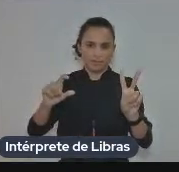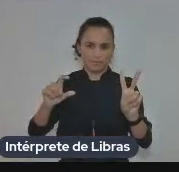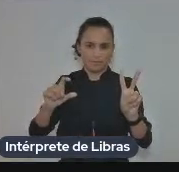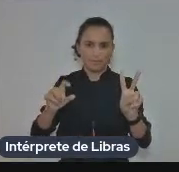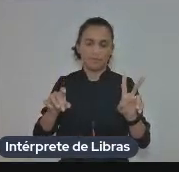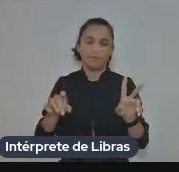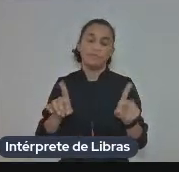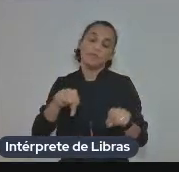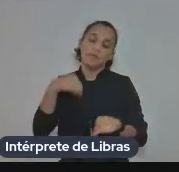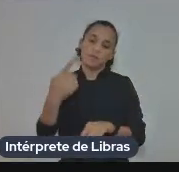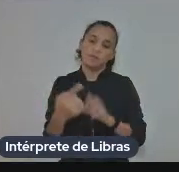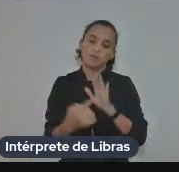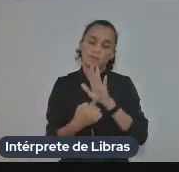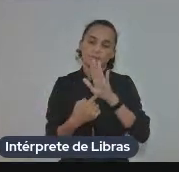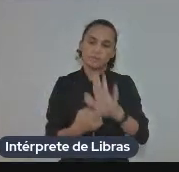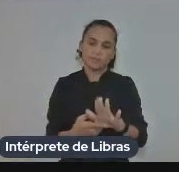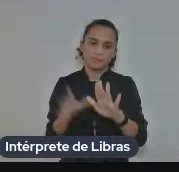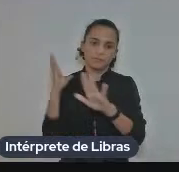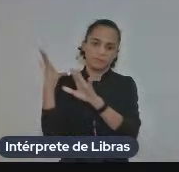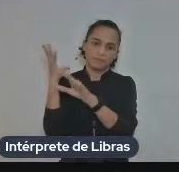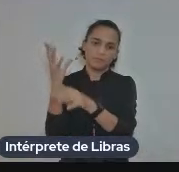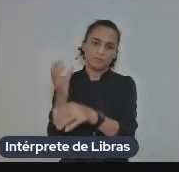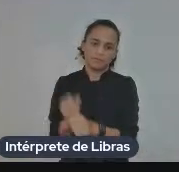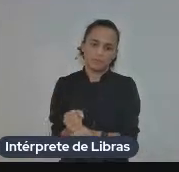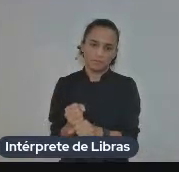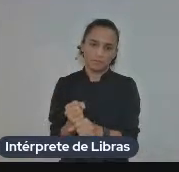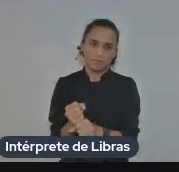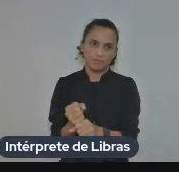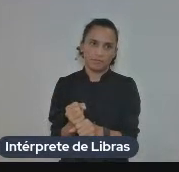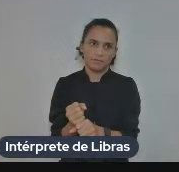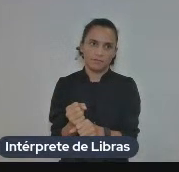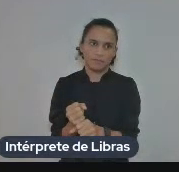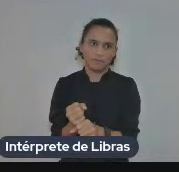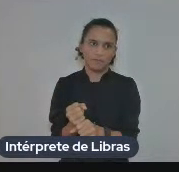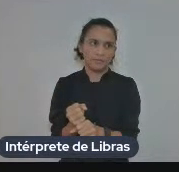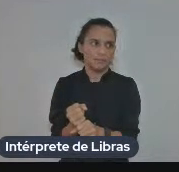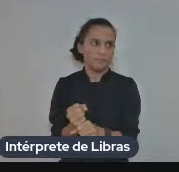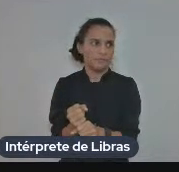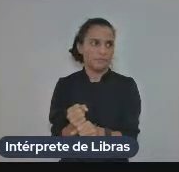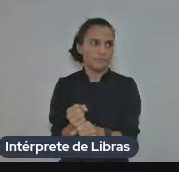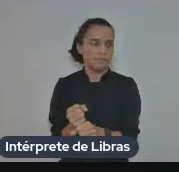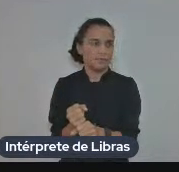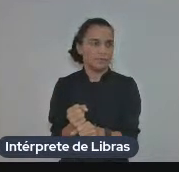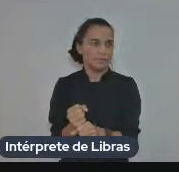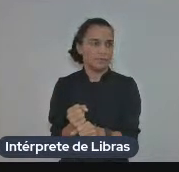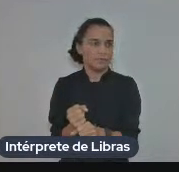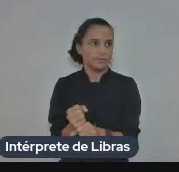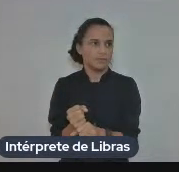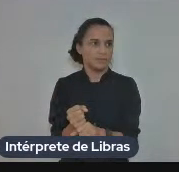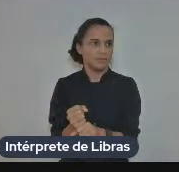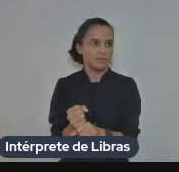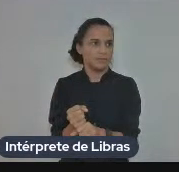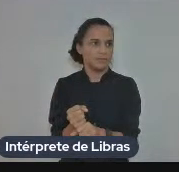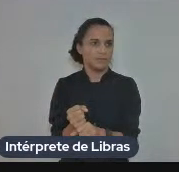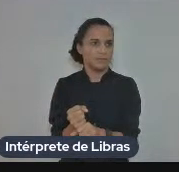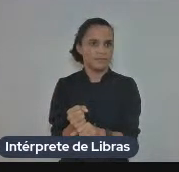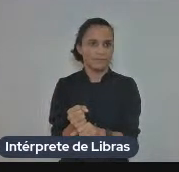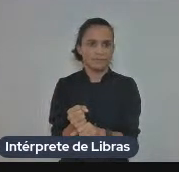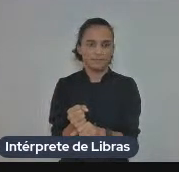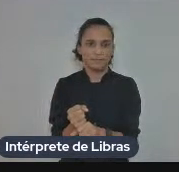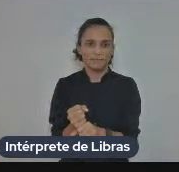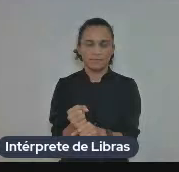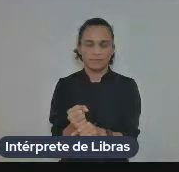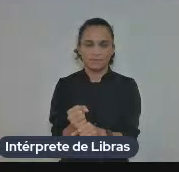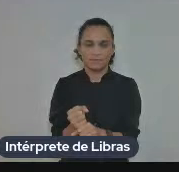depois, vamos partir para as considerações finais. Vamos lá. O nosso projeto de iniciação